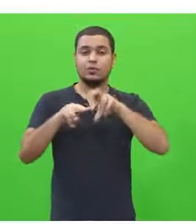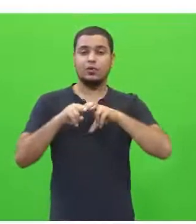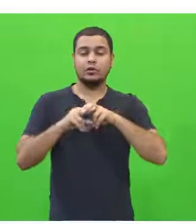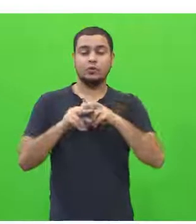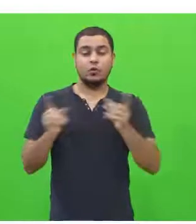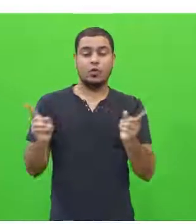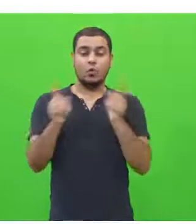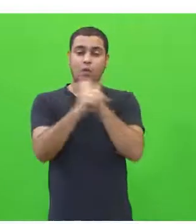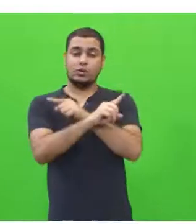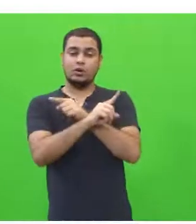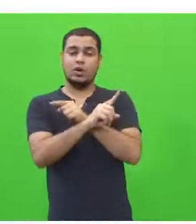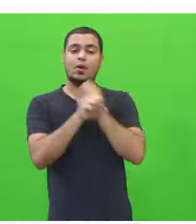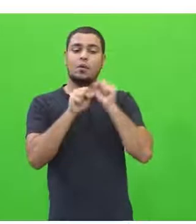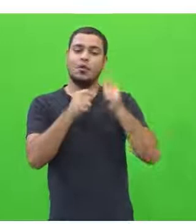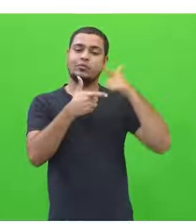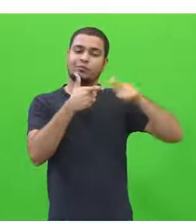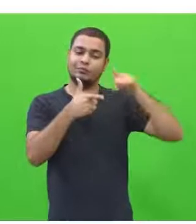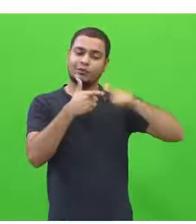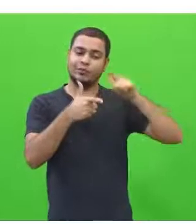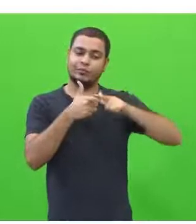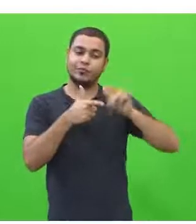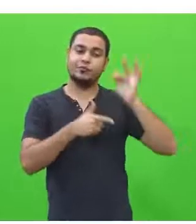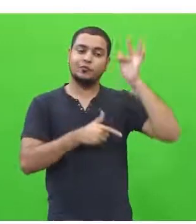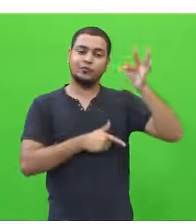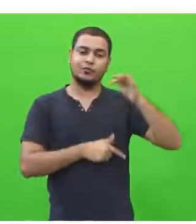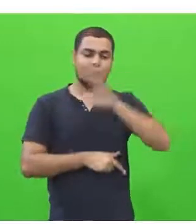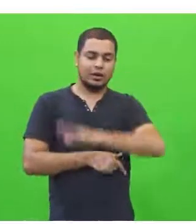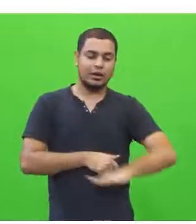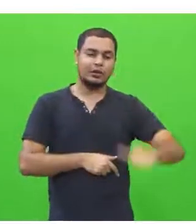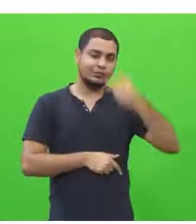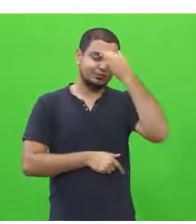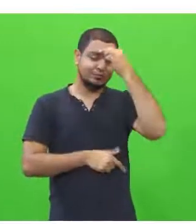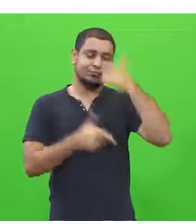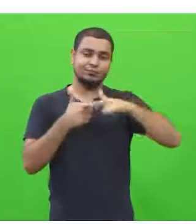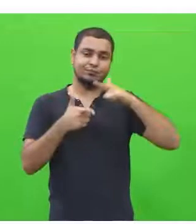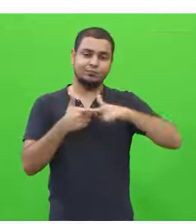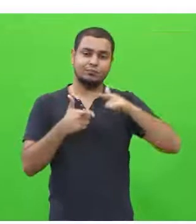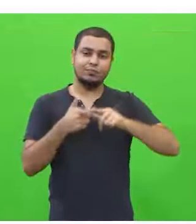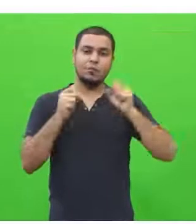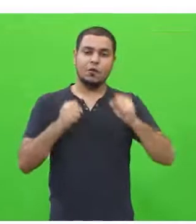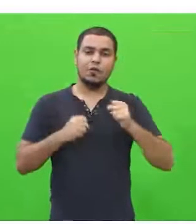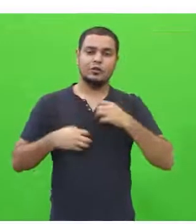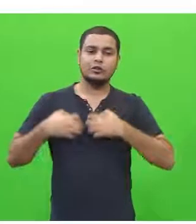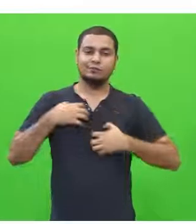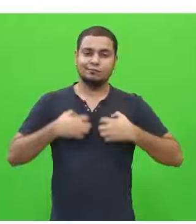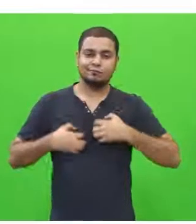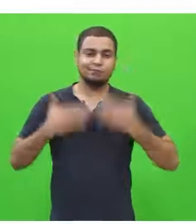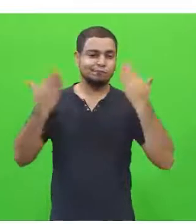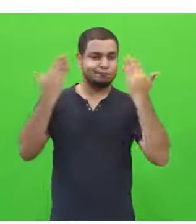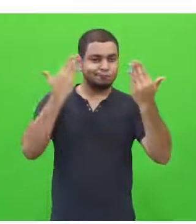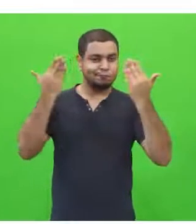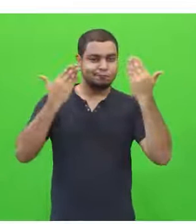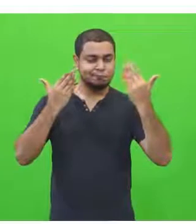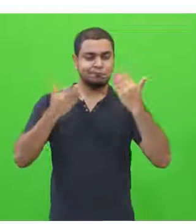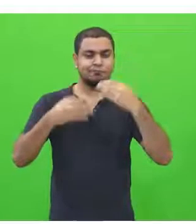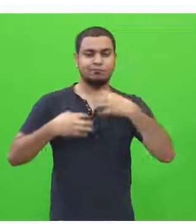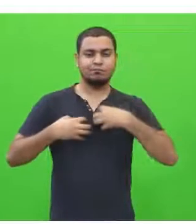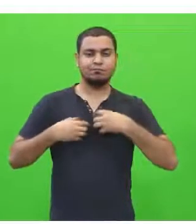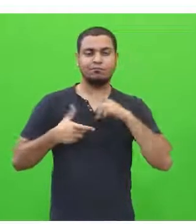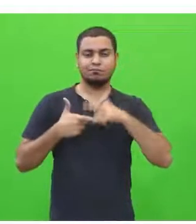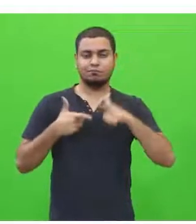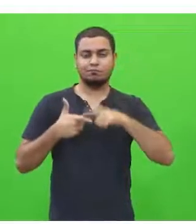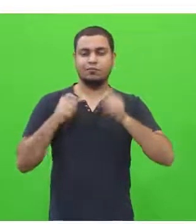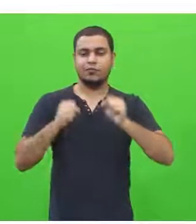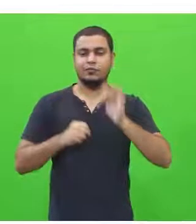podem ser prejudicadas em sua formação, com prejuízos físicos, psicológicos e emocionais.